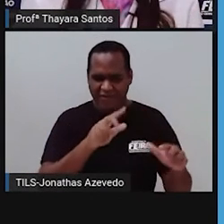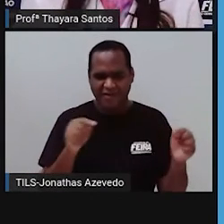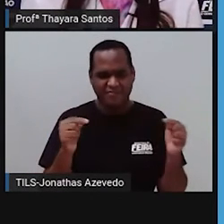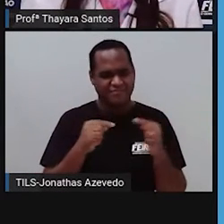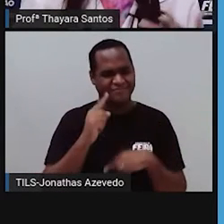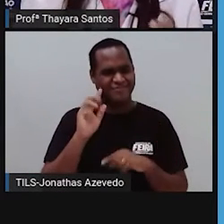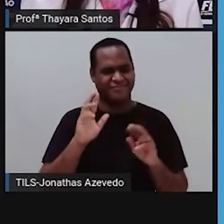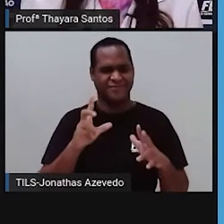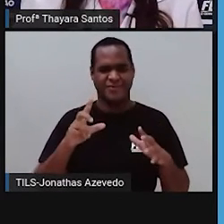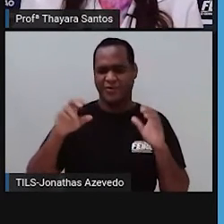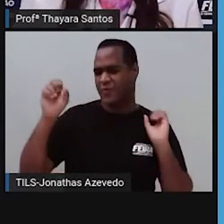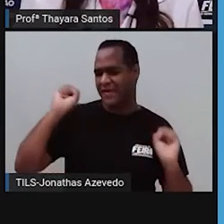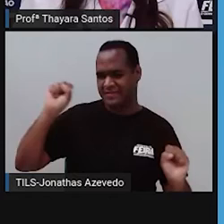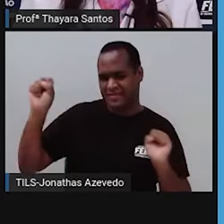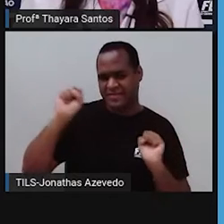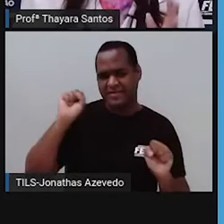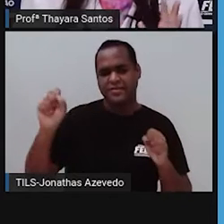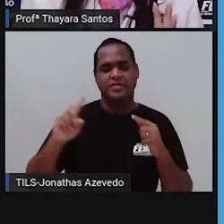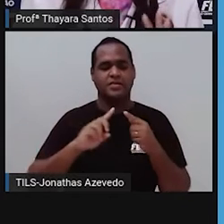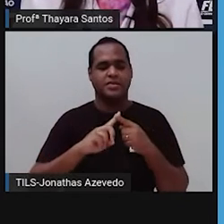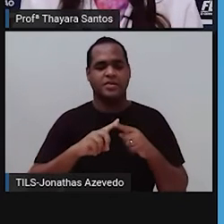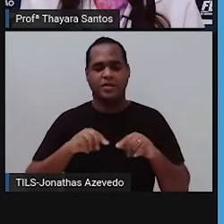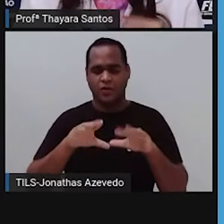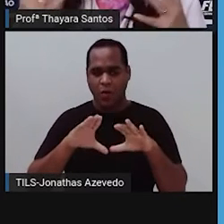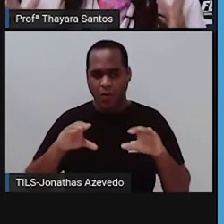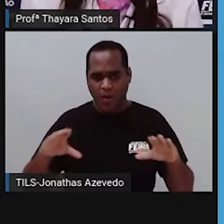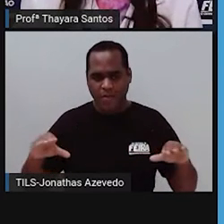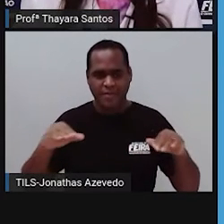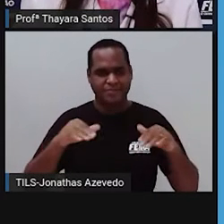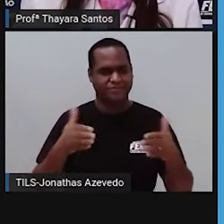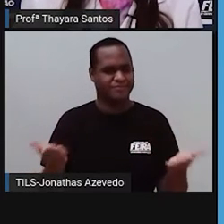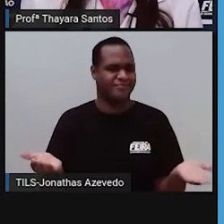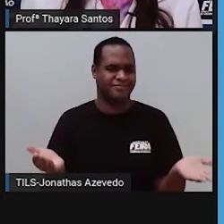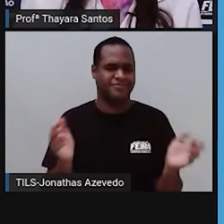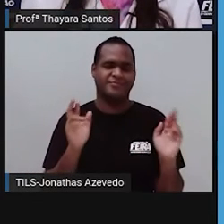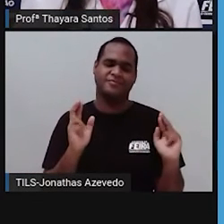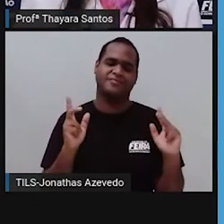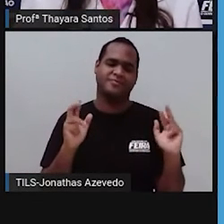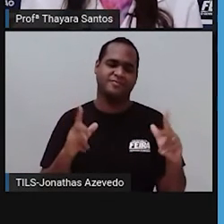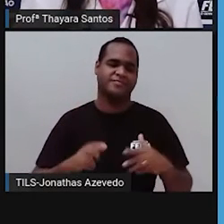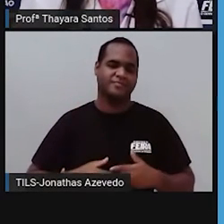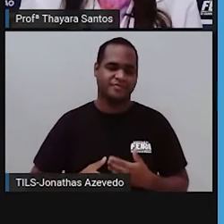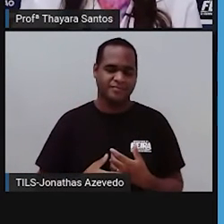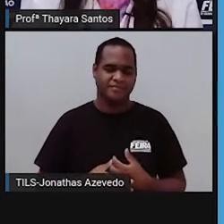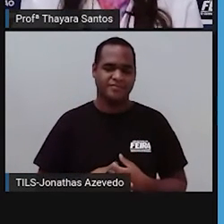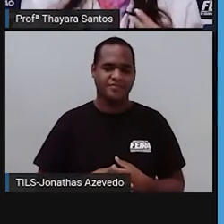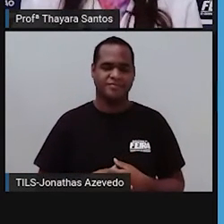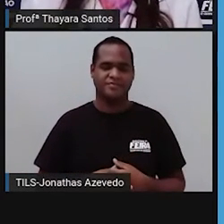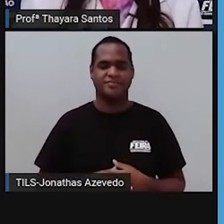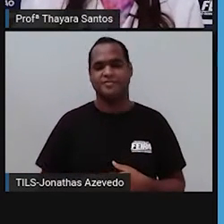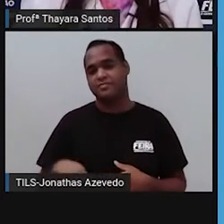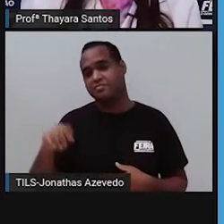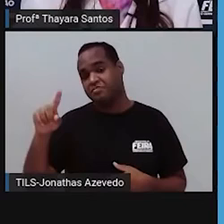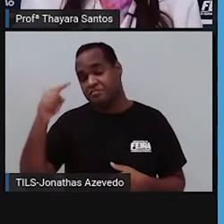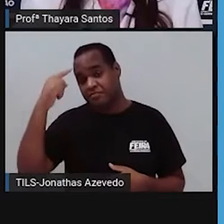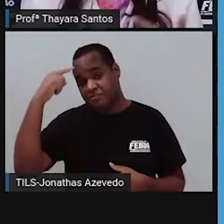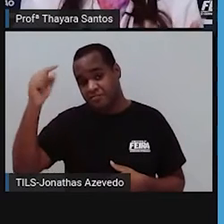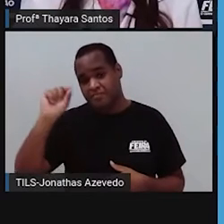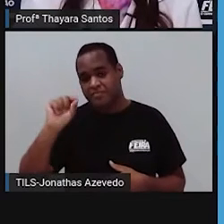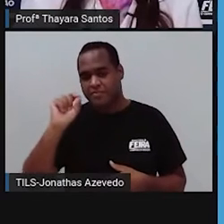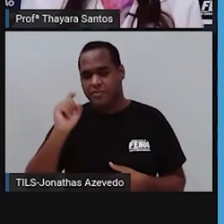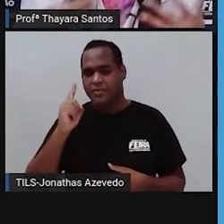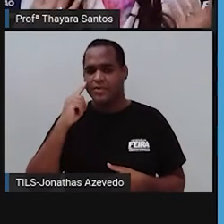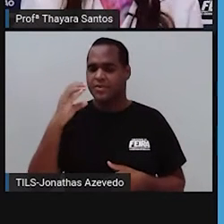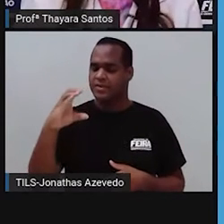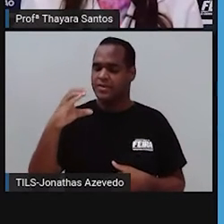fazer toalha, para fazer o forro da cama, não. É um outro tipo de tecido. Na verdade, aqui em